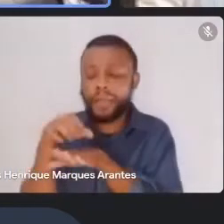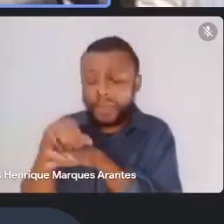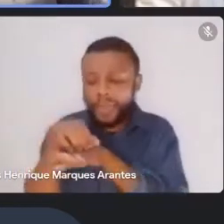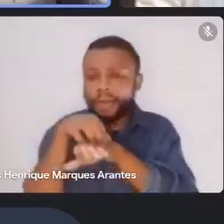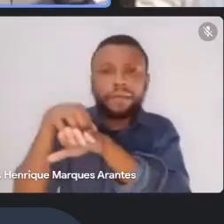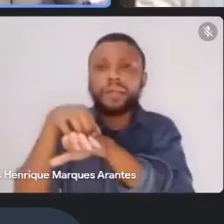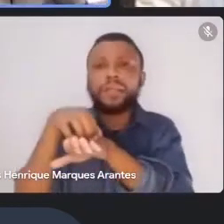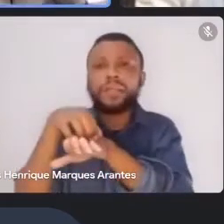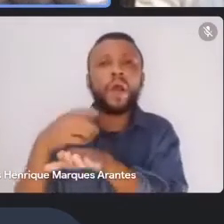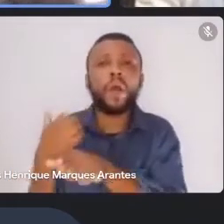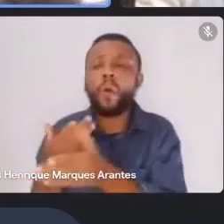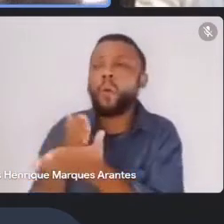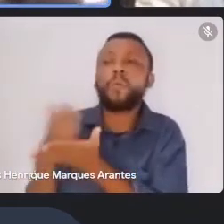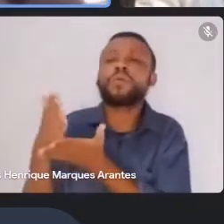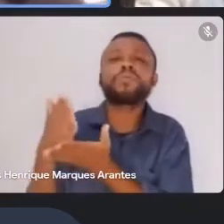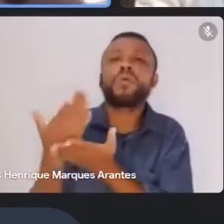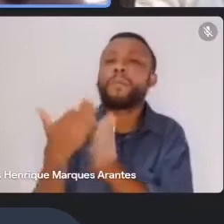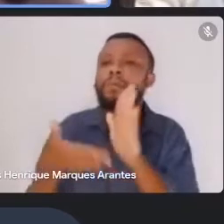adentro? Pode falar.